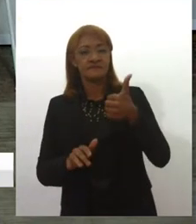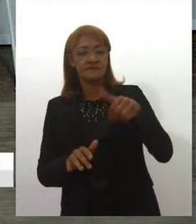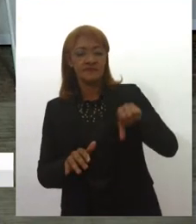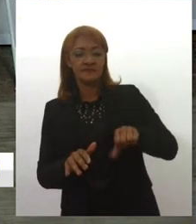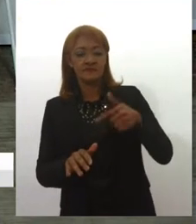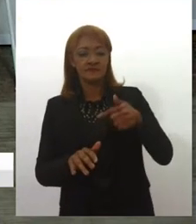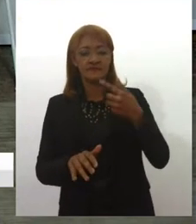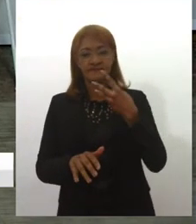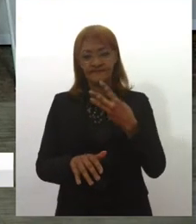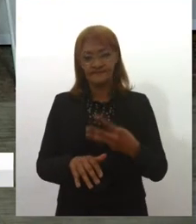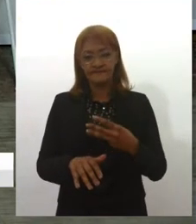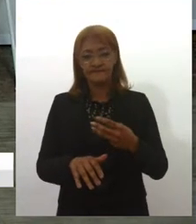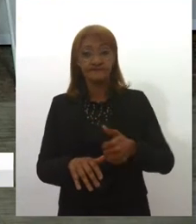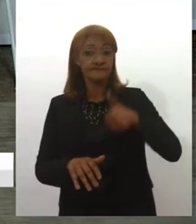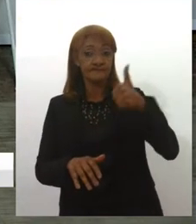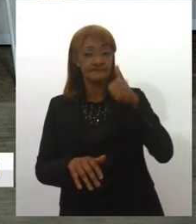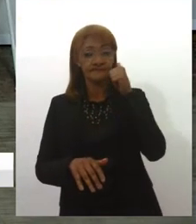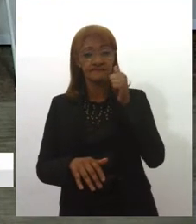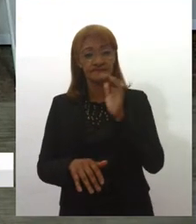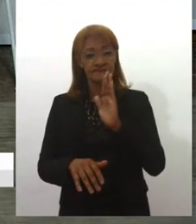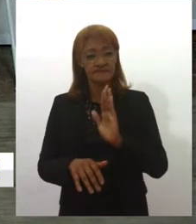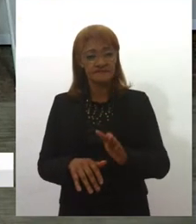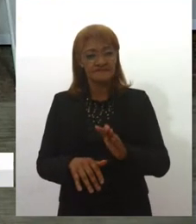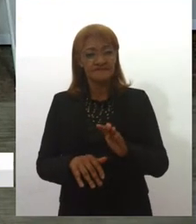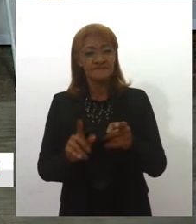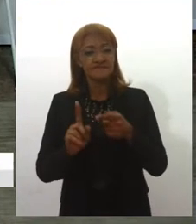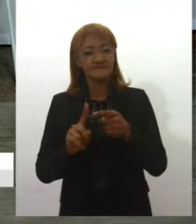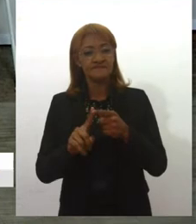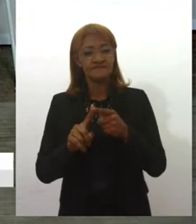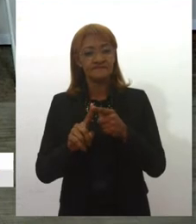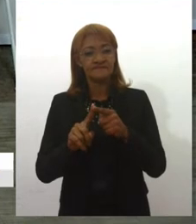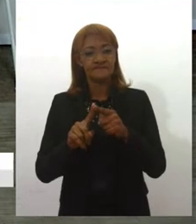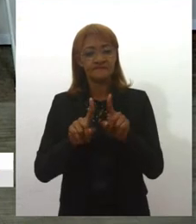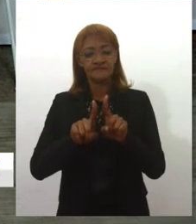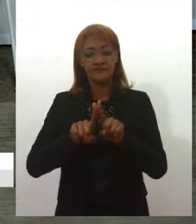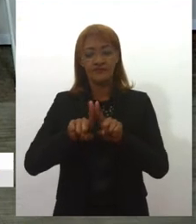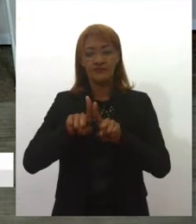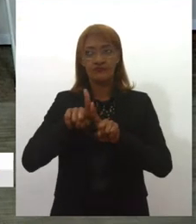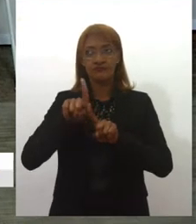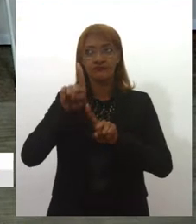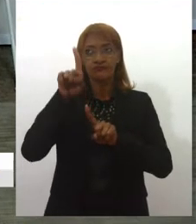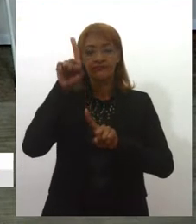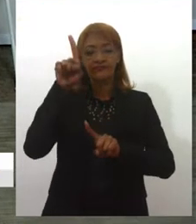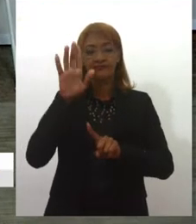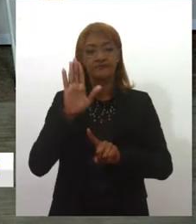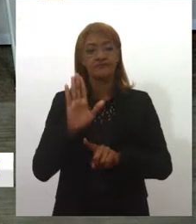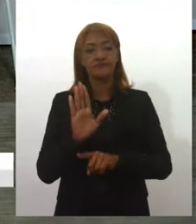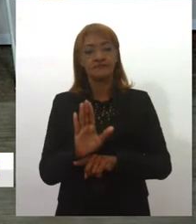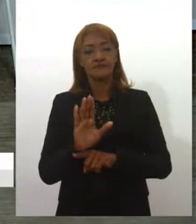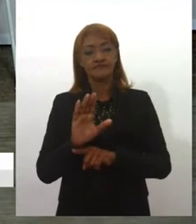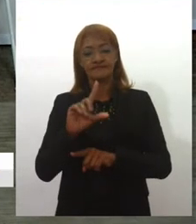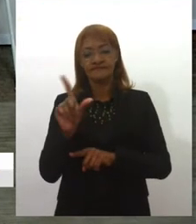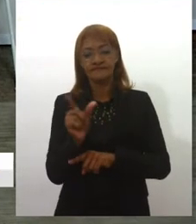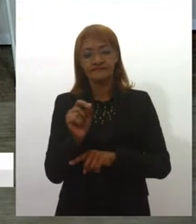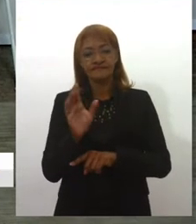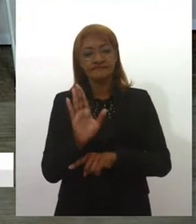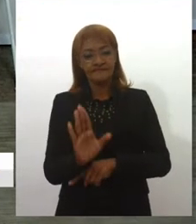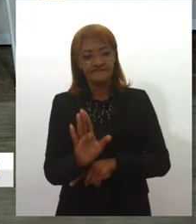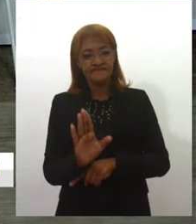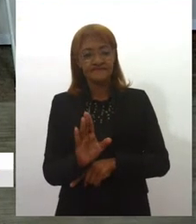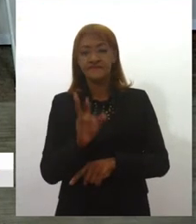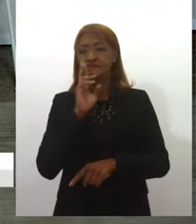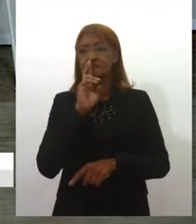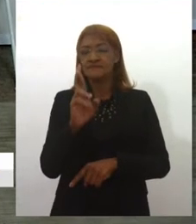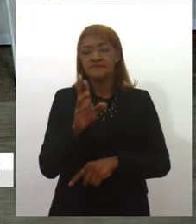ela foi a primeira cosmonauta e a primeira mulher a ter ido ao espaço, só para poder instigar aí também a resposta da